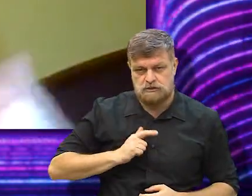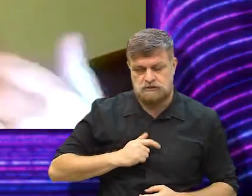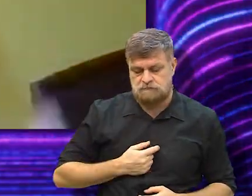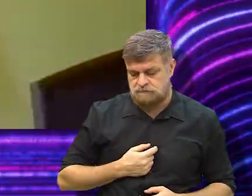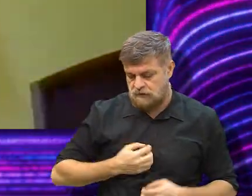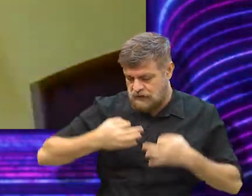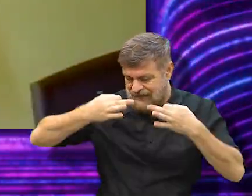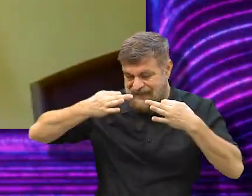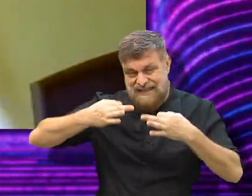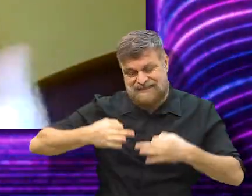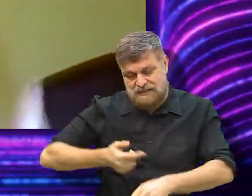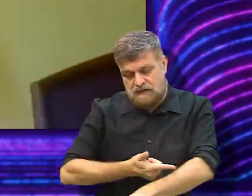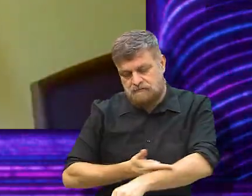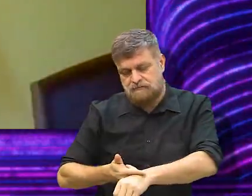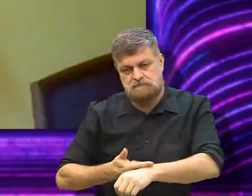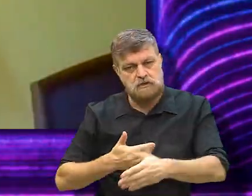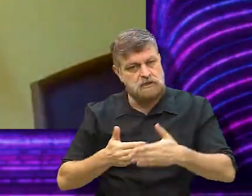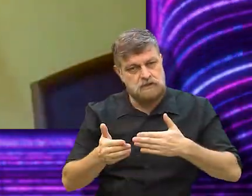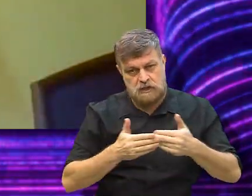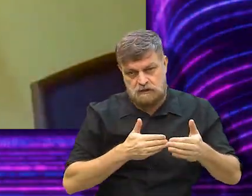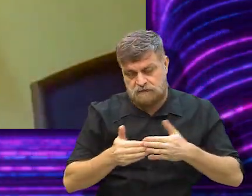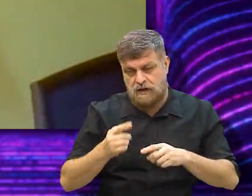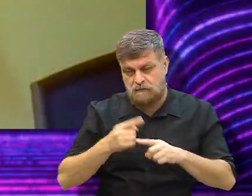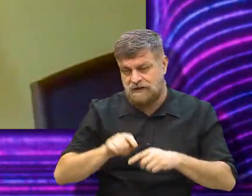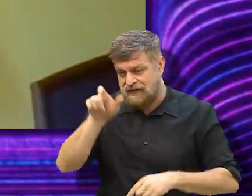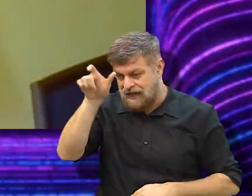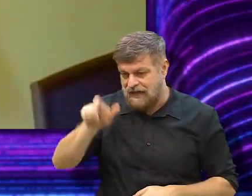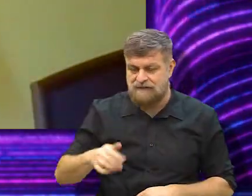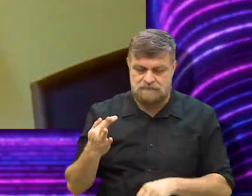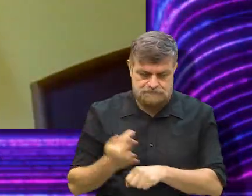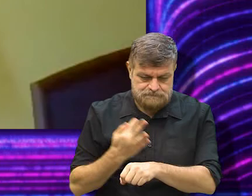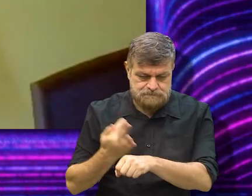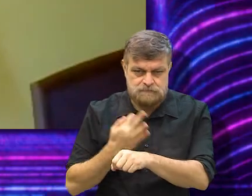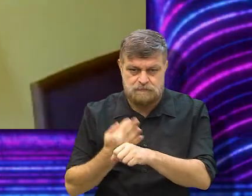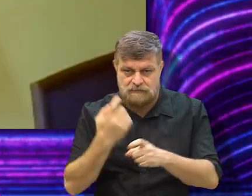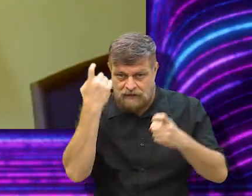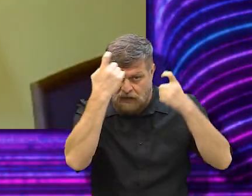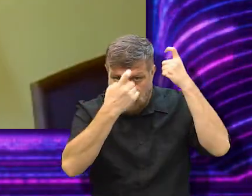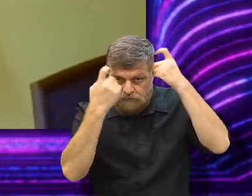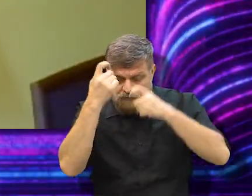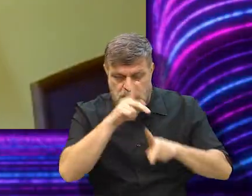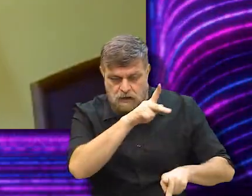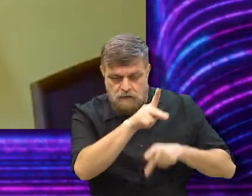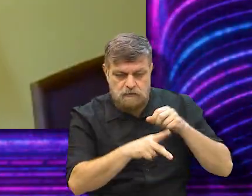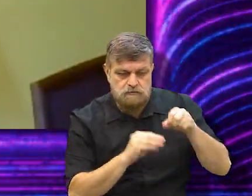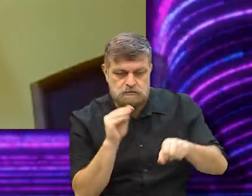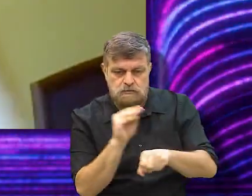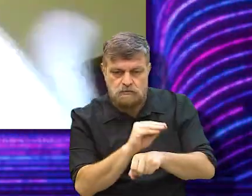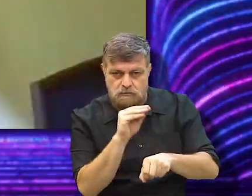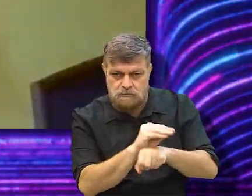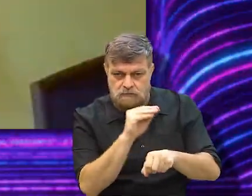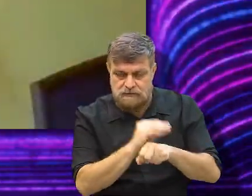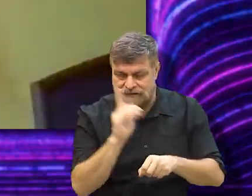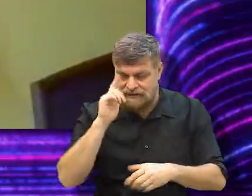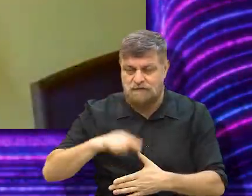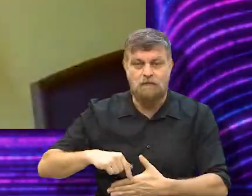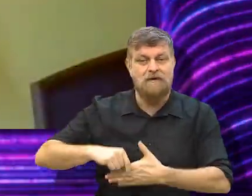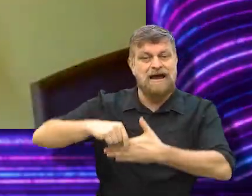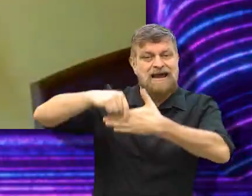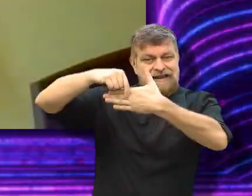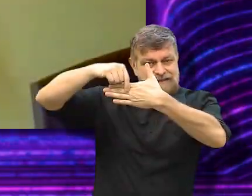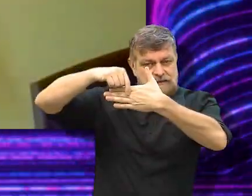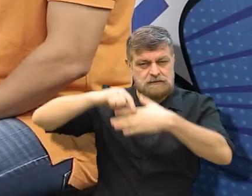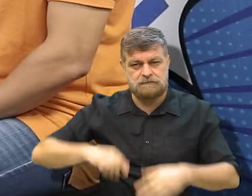tiver o caráter, se ela for íntegra, meio tanto faz, porque ela vai tentar se preocupar com quem ela está governando, ou